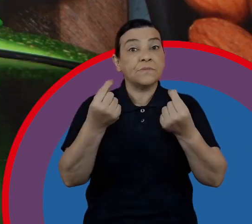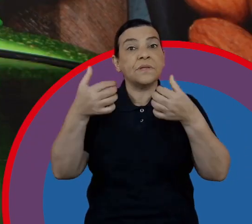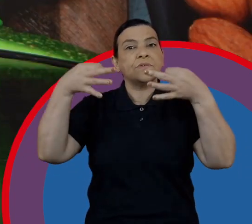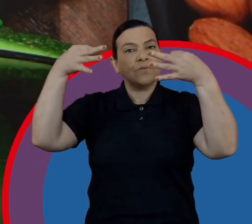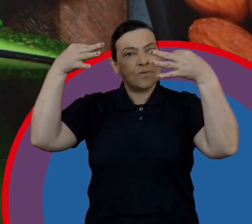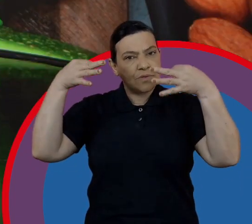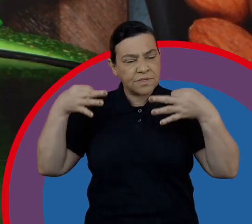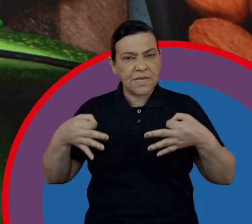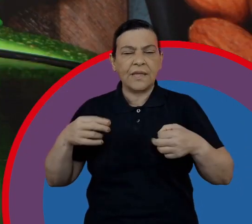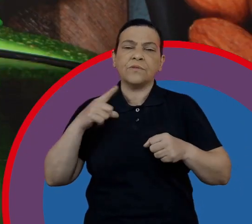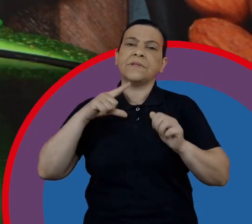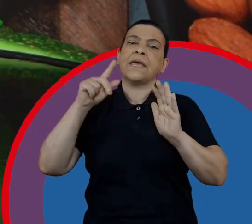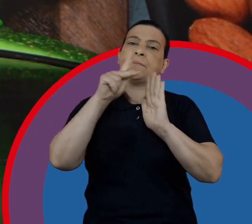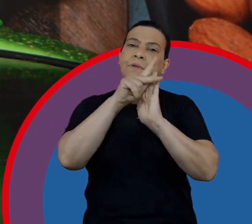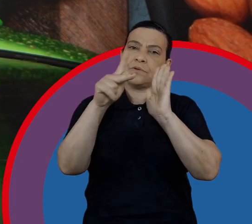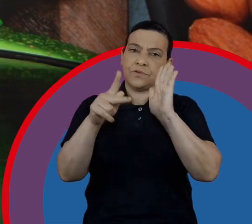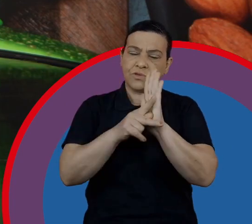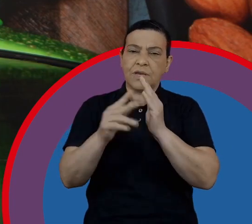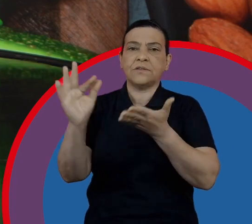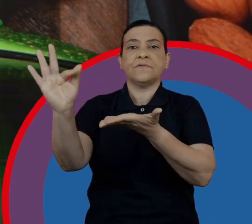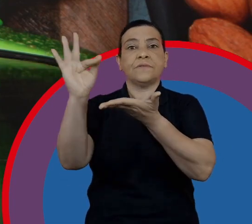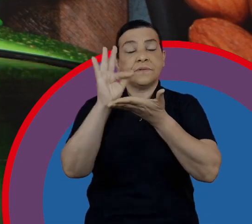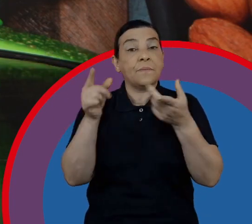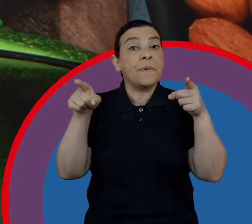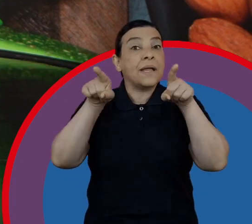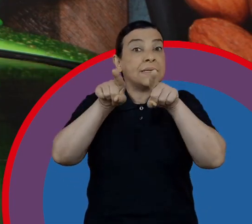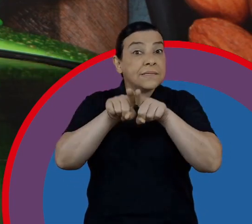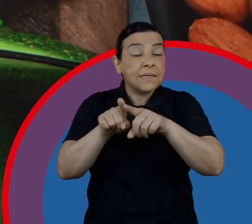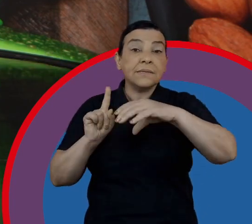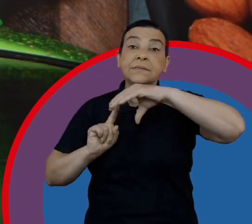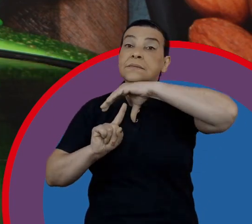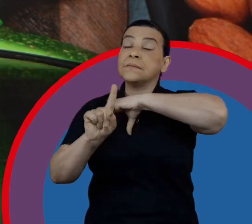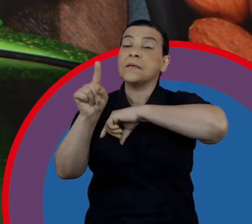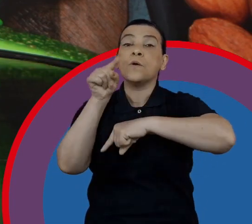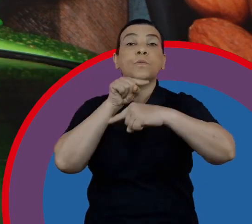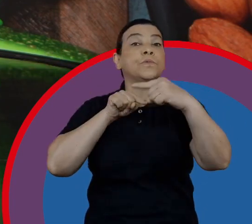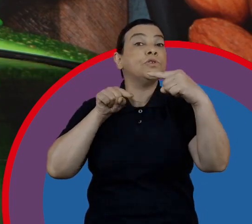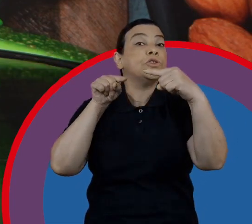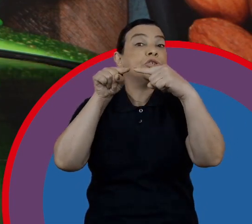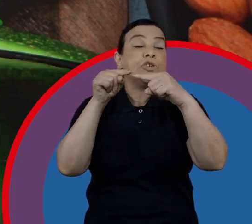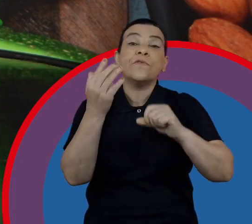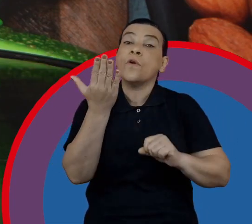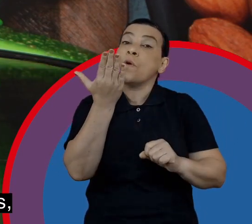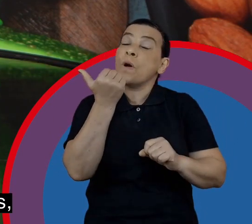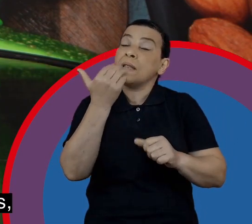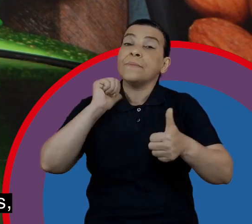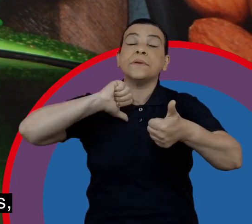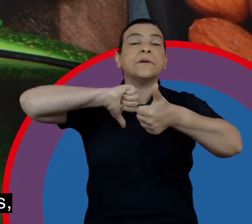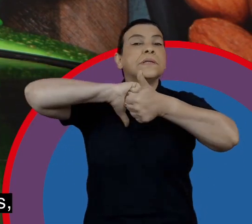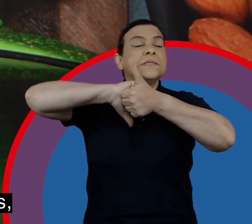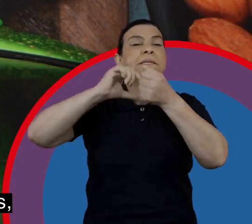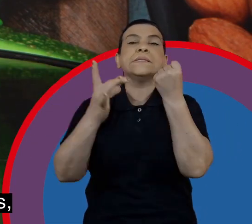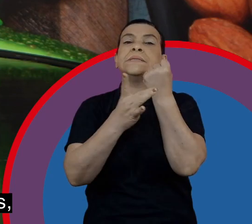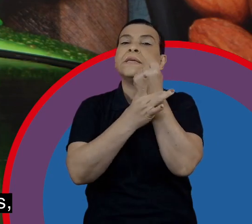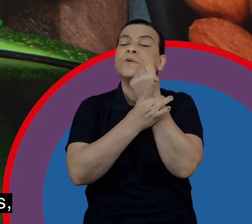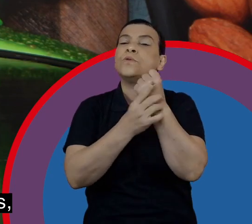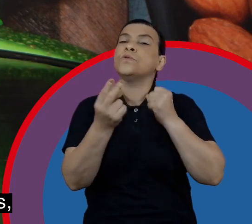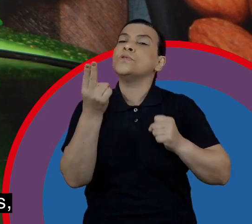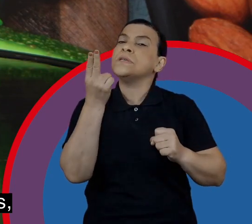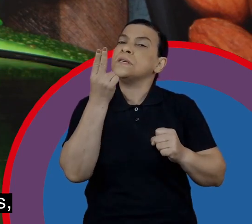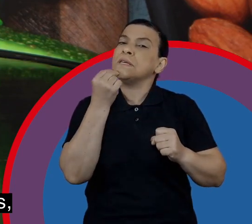que atua diretamente em projetos com fornecedores, parceiros e clientes, com o objetivo de oferecer alimentos de qualidade,